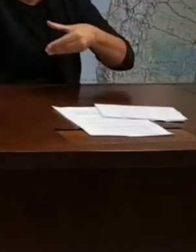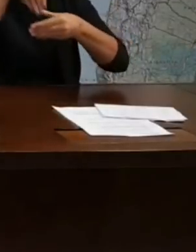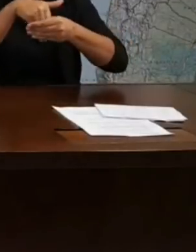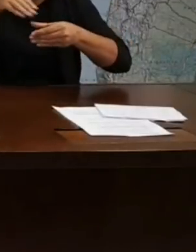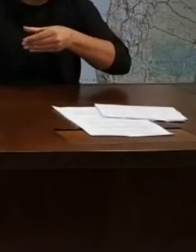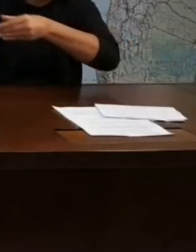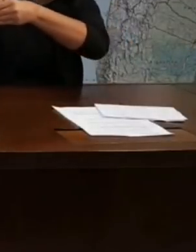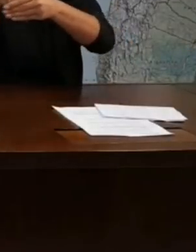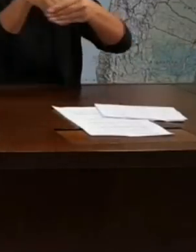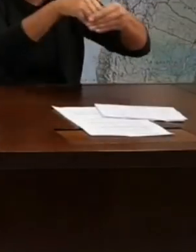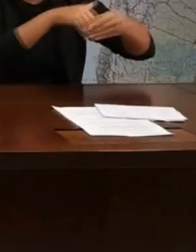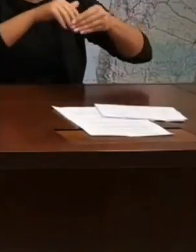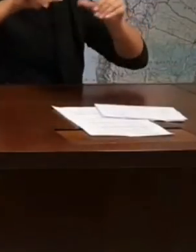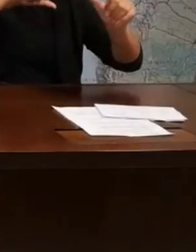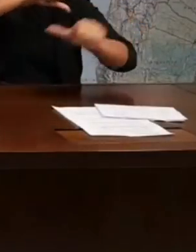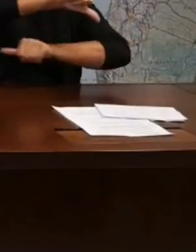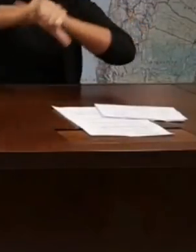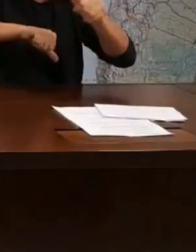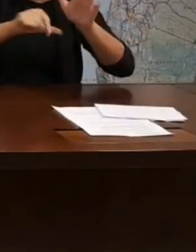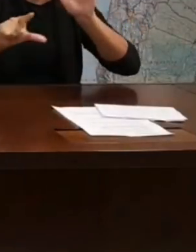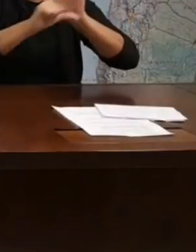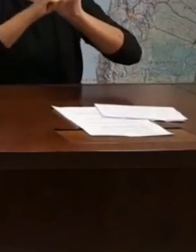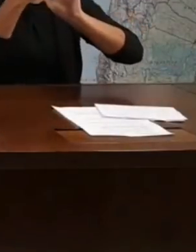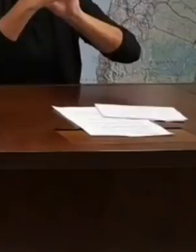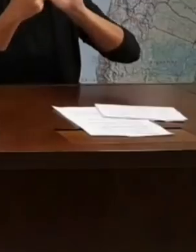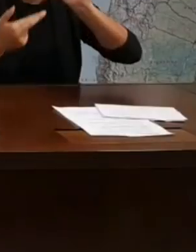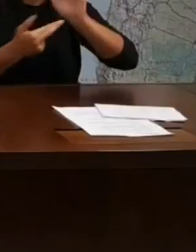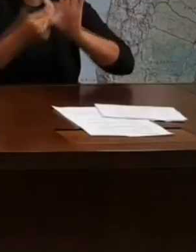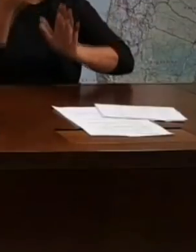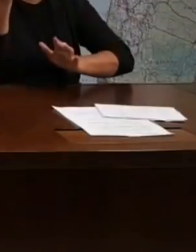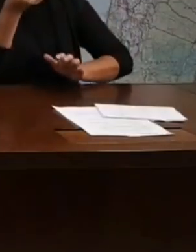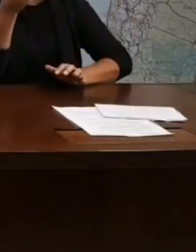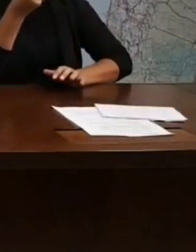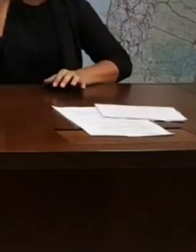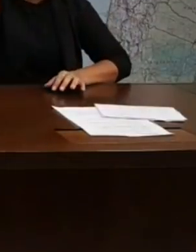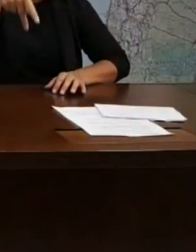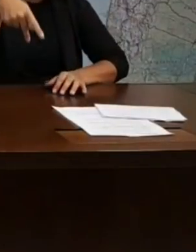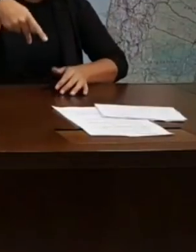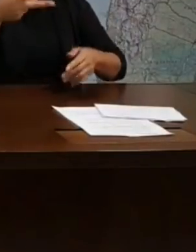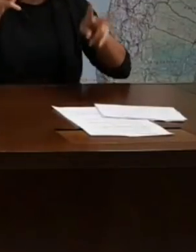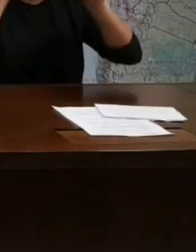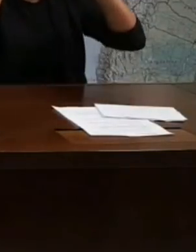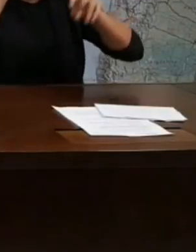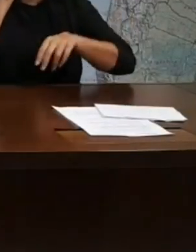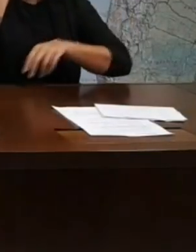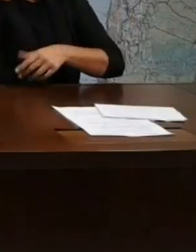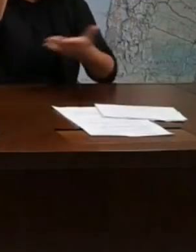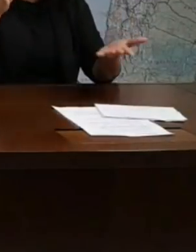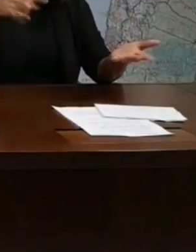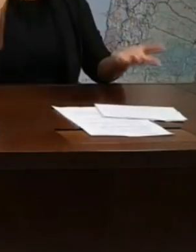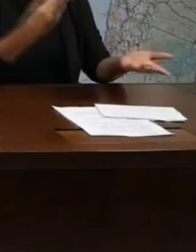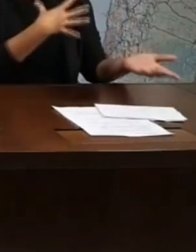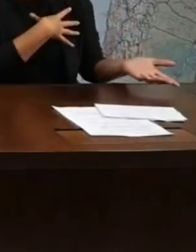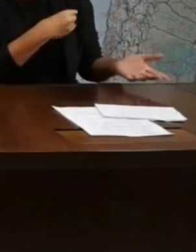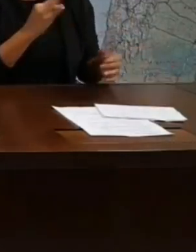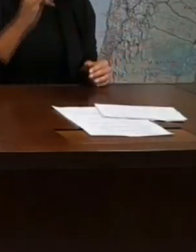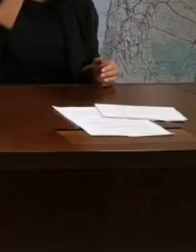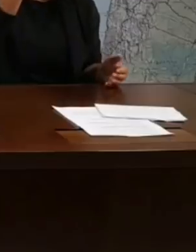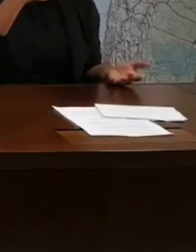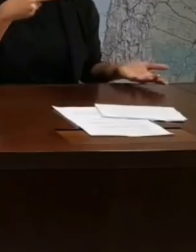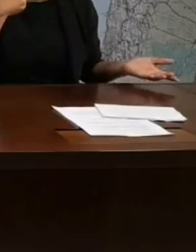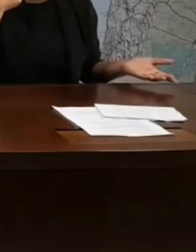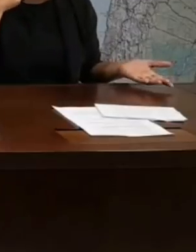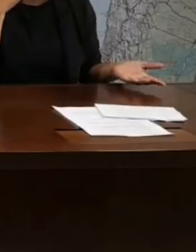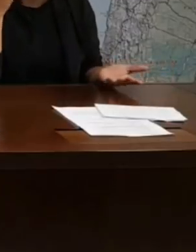reforma da Previdência. O que interessa é para os nossos filhos e netos. É importantíssimo, porque nós temos que garantir,